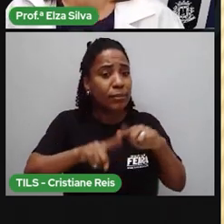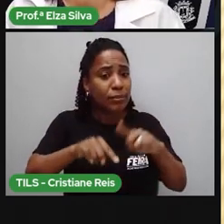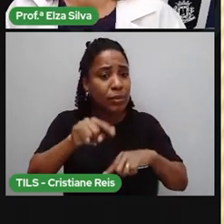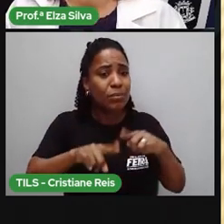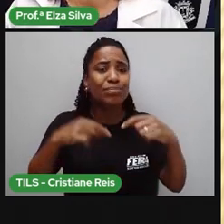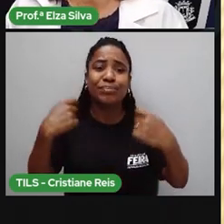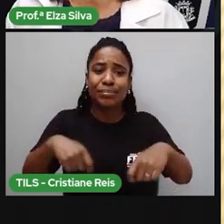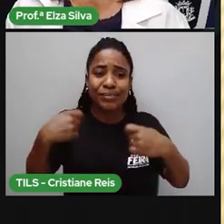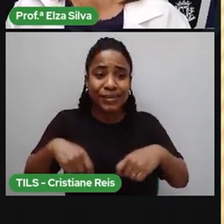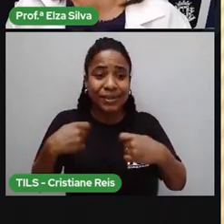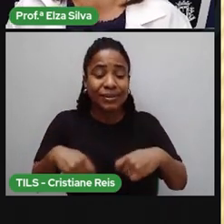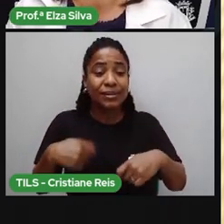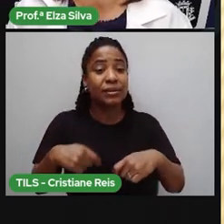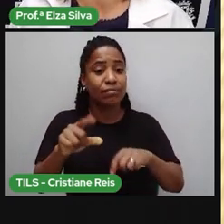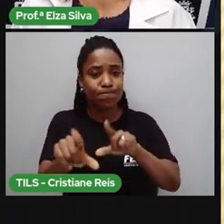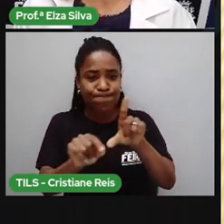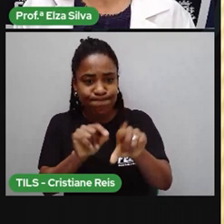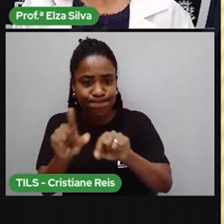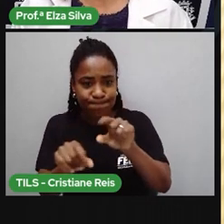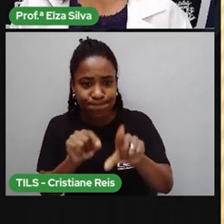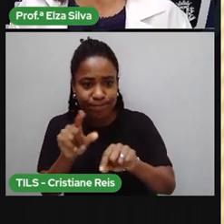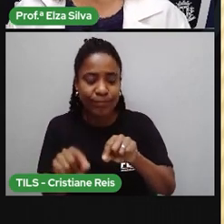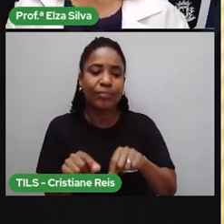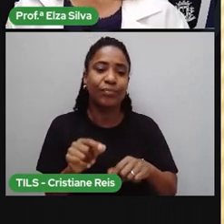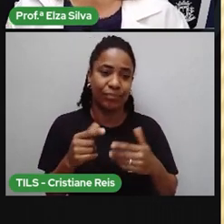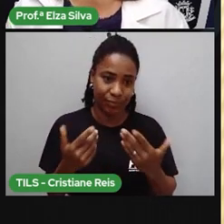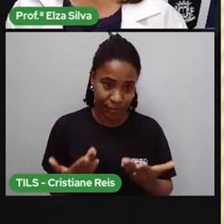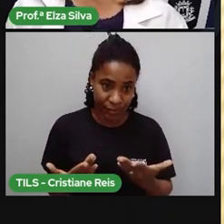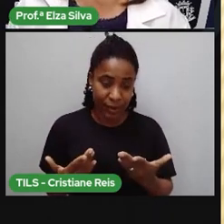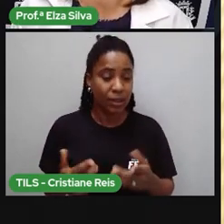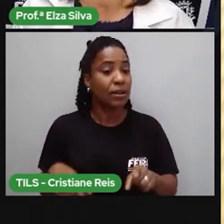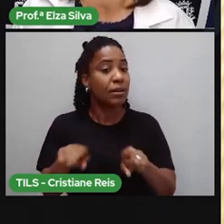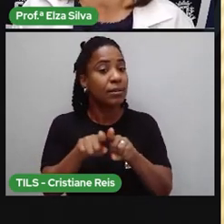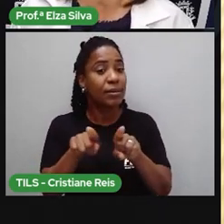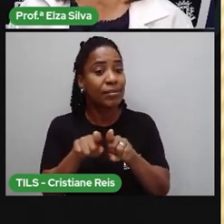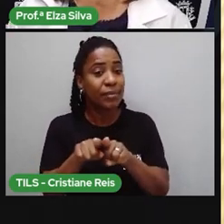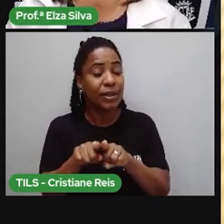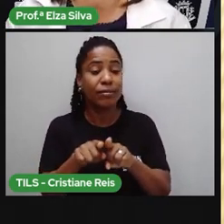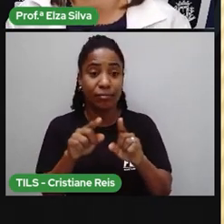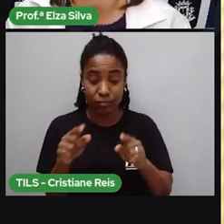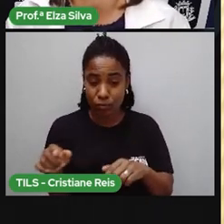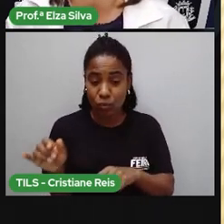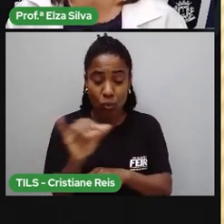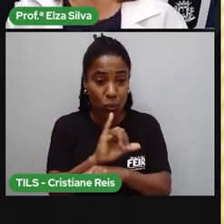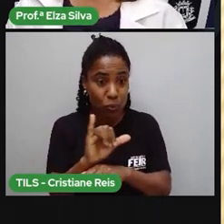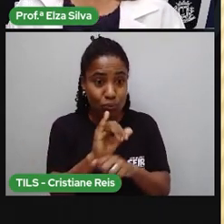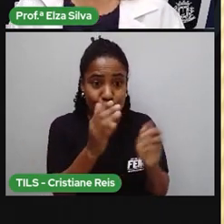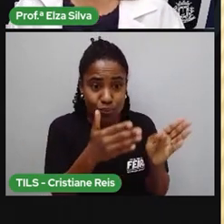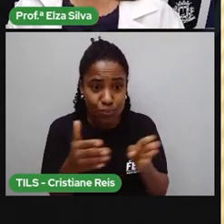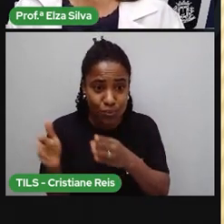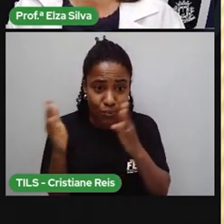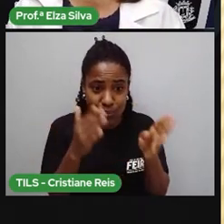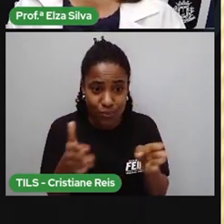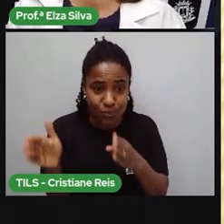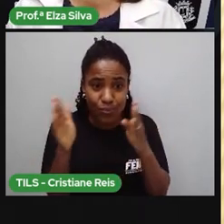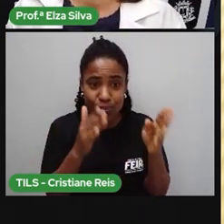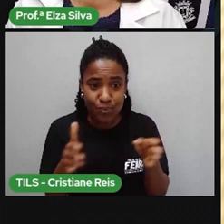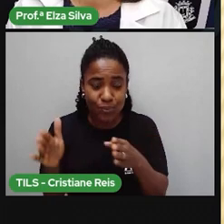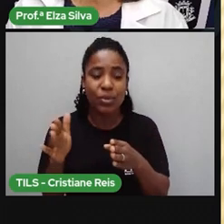É importante que você assista esta aula e todas as outras mais de uma vez,